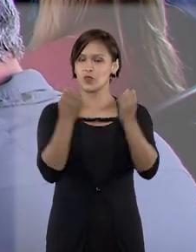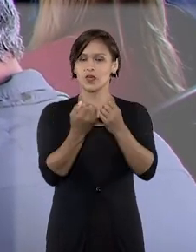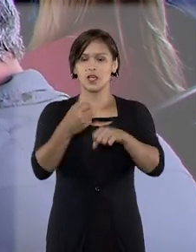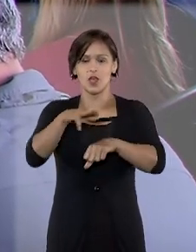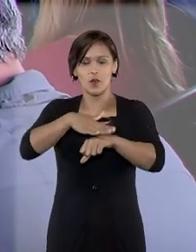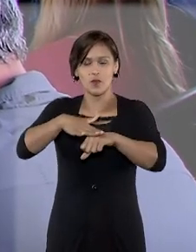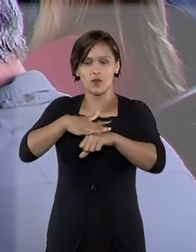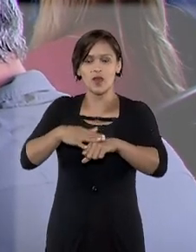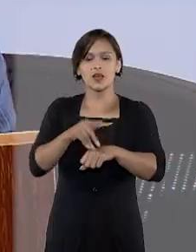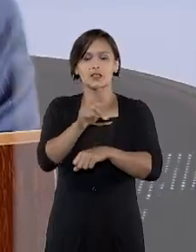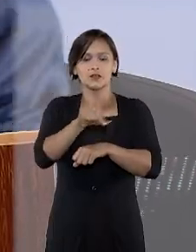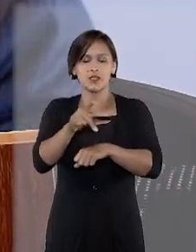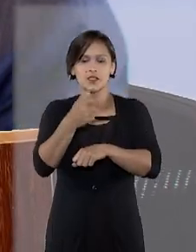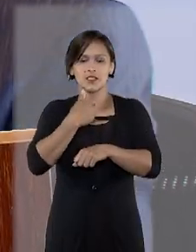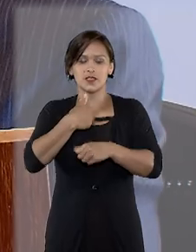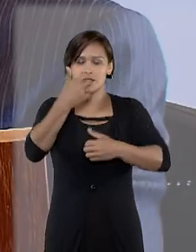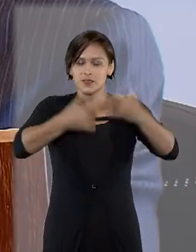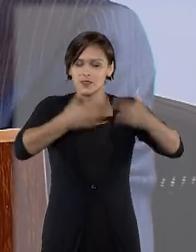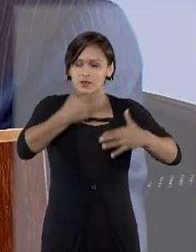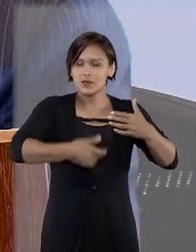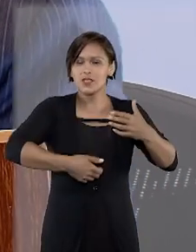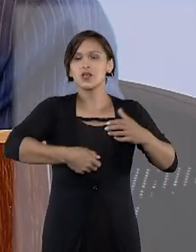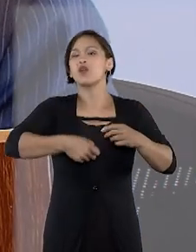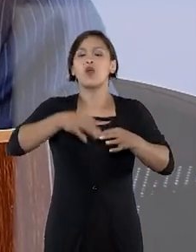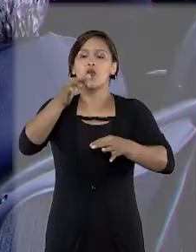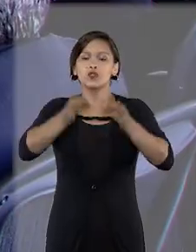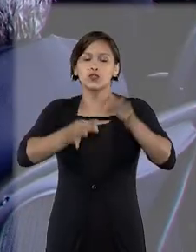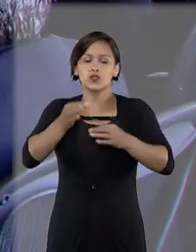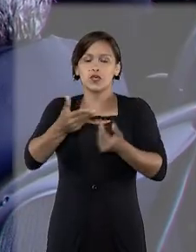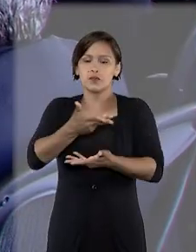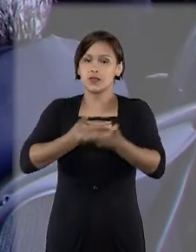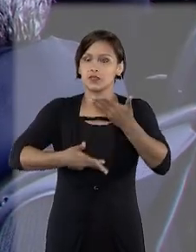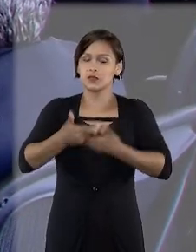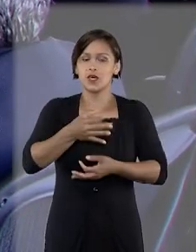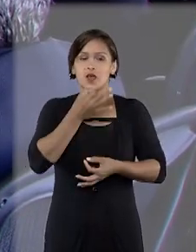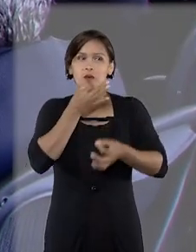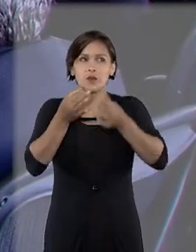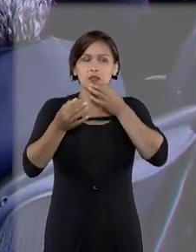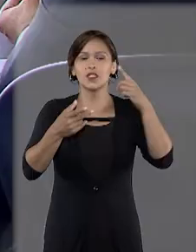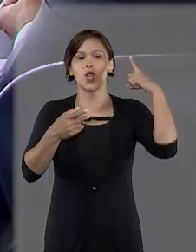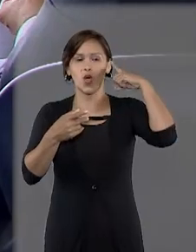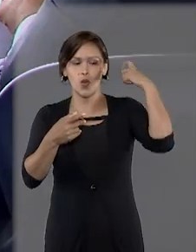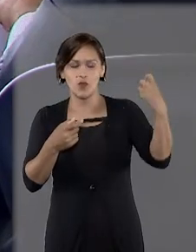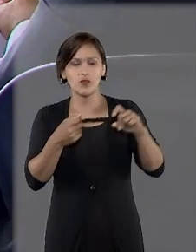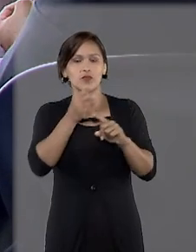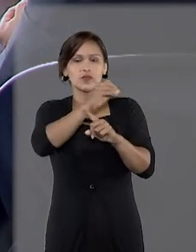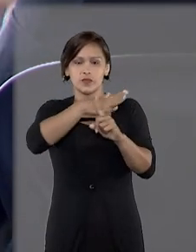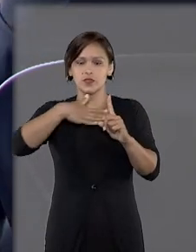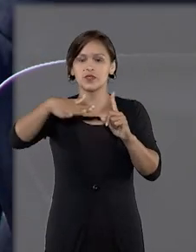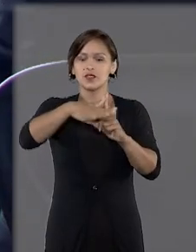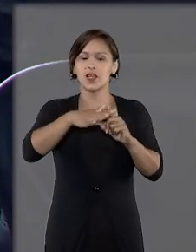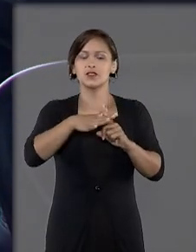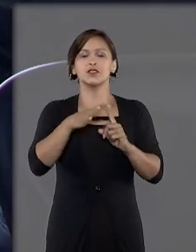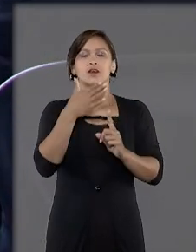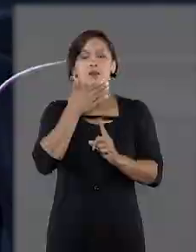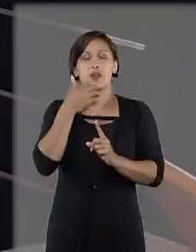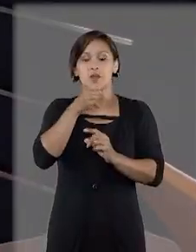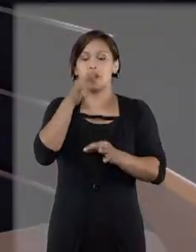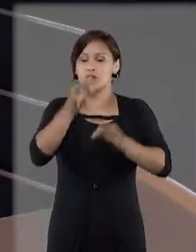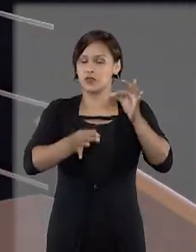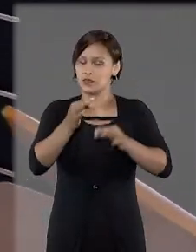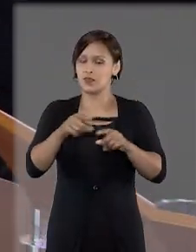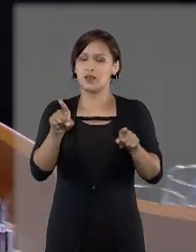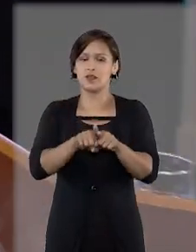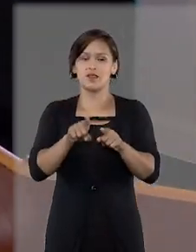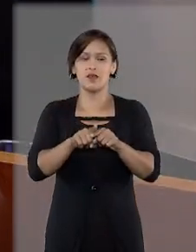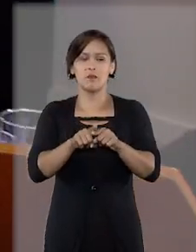Humberto Martins esclareceu dúvidas jurídicas dos participantes, ouviu sugestões trazidas da sociedade para melhorias do Judiciário e